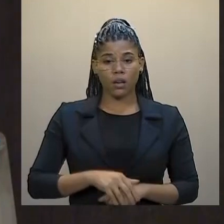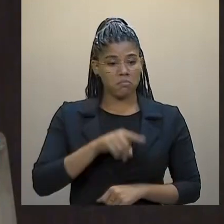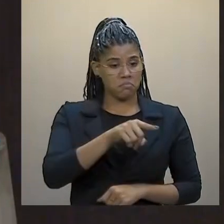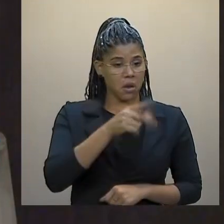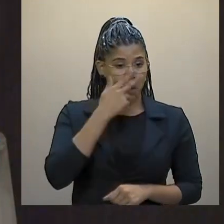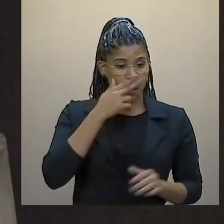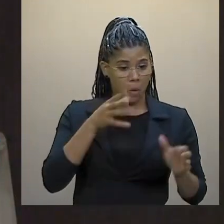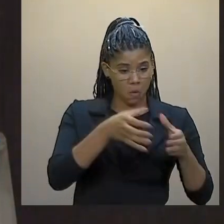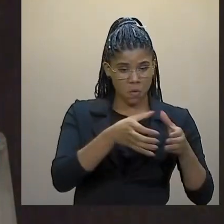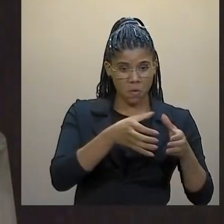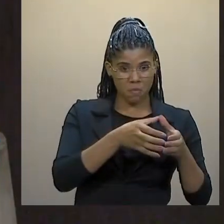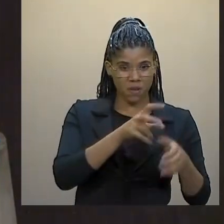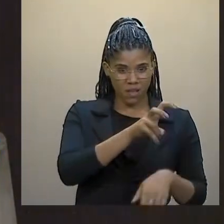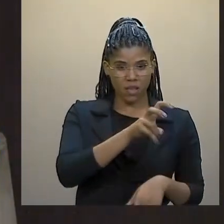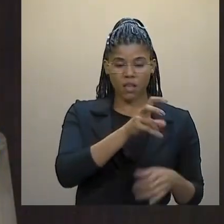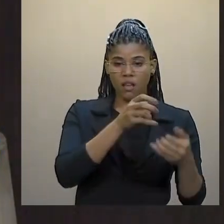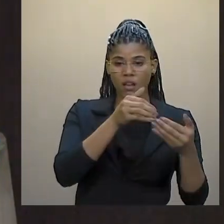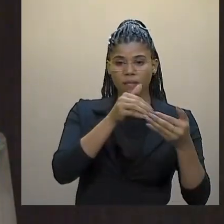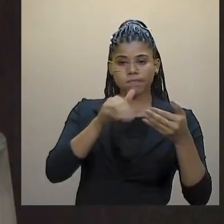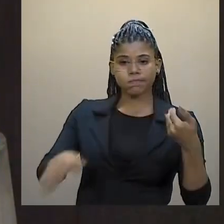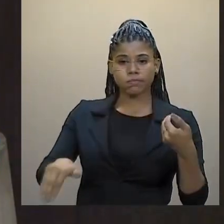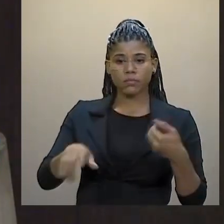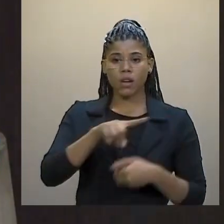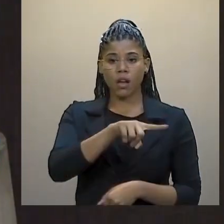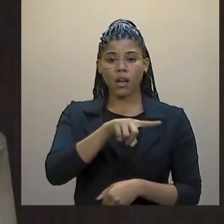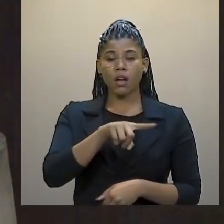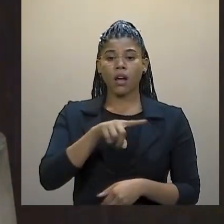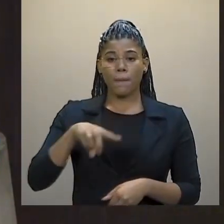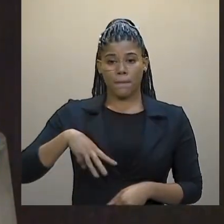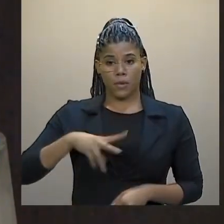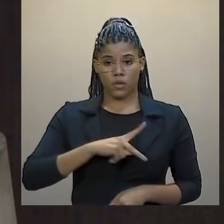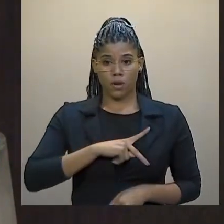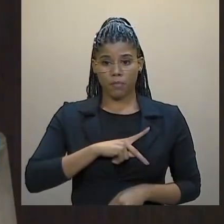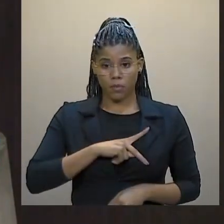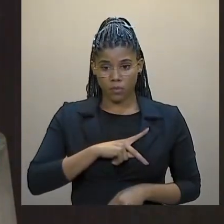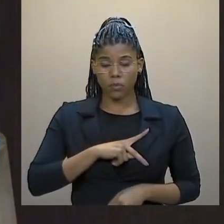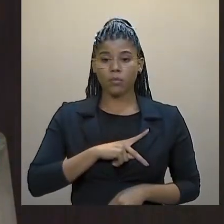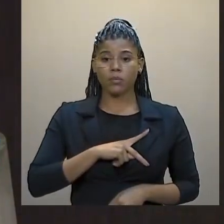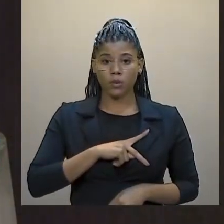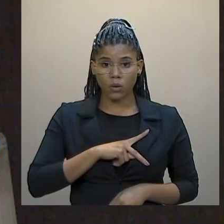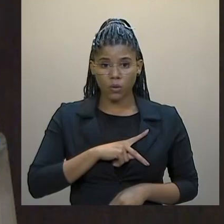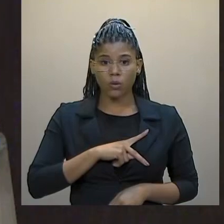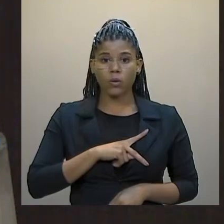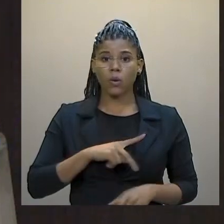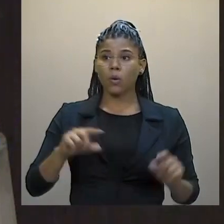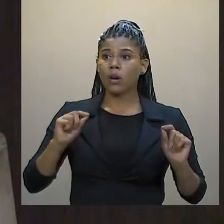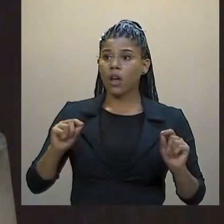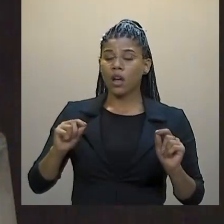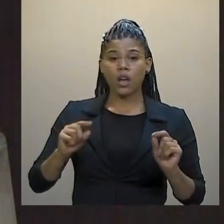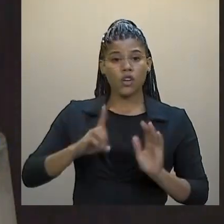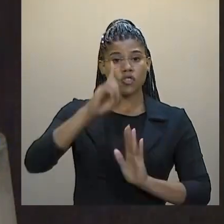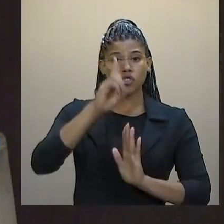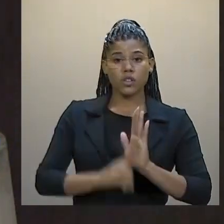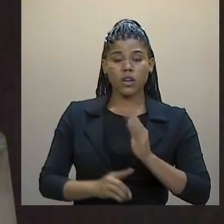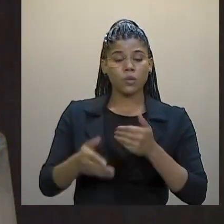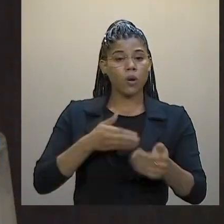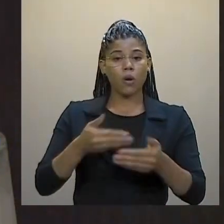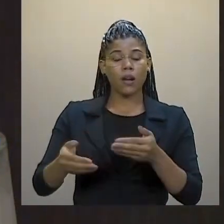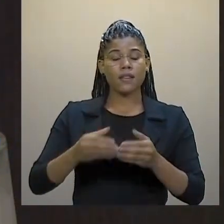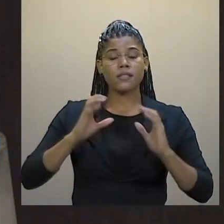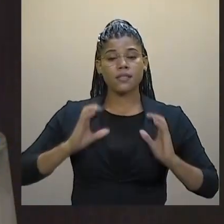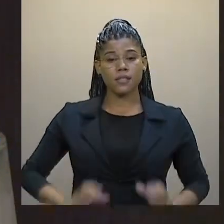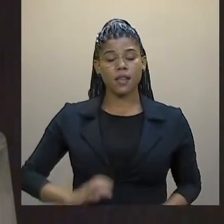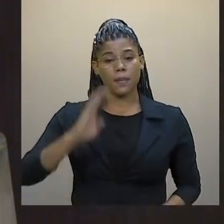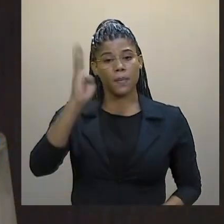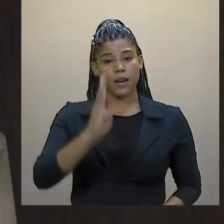vejam só, recorreram ao Ministério Público Federal, um direito que assistam a qualquer cidadão brasileiro